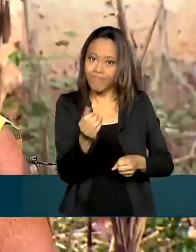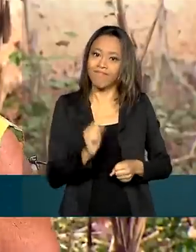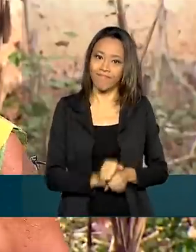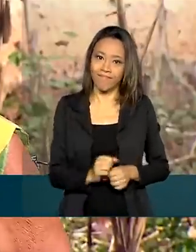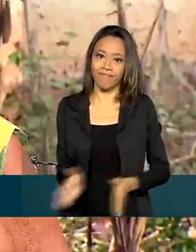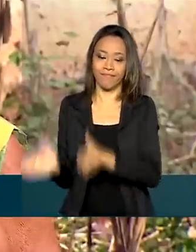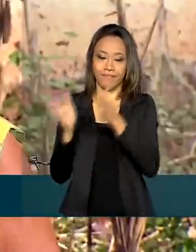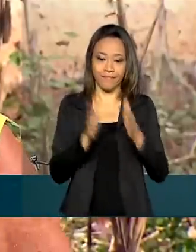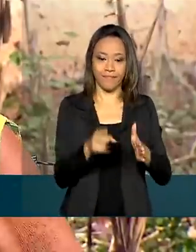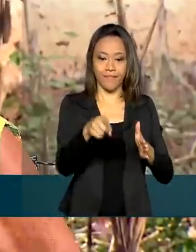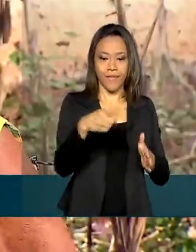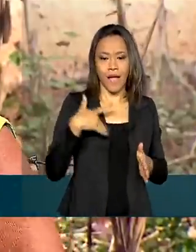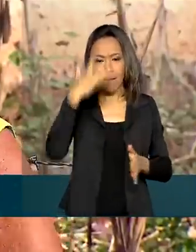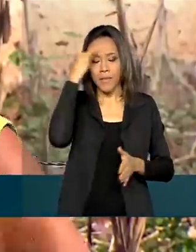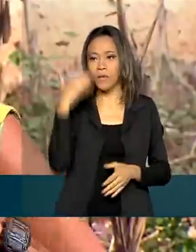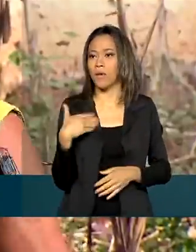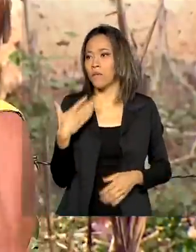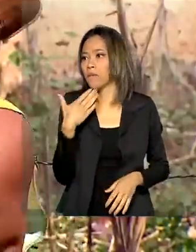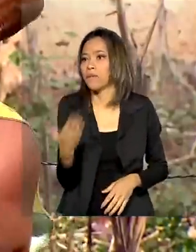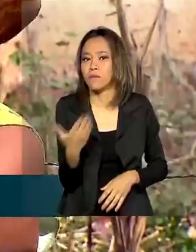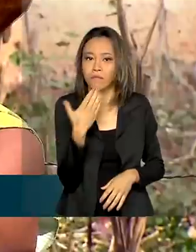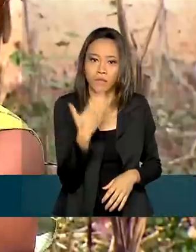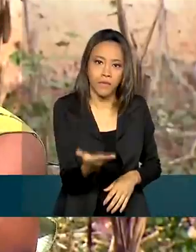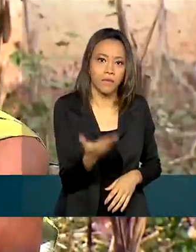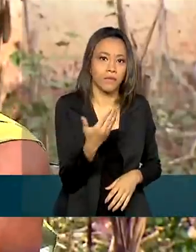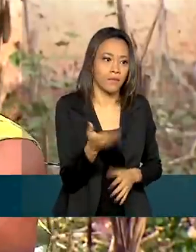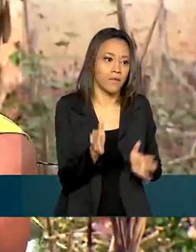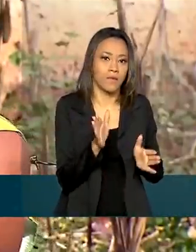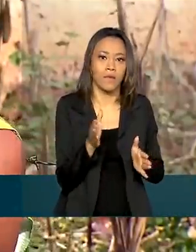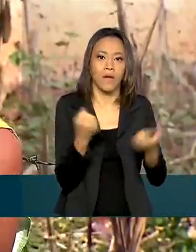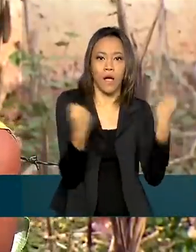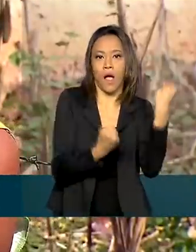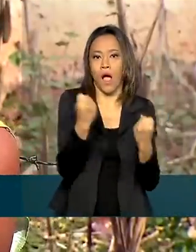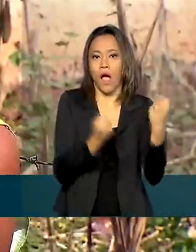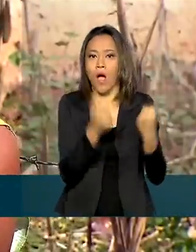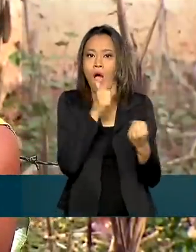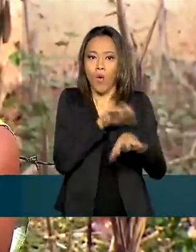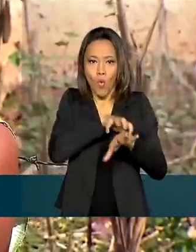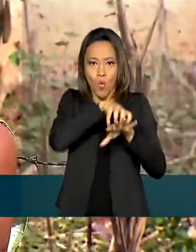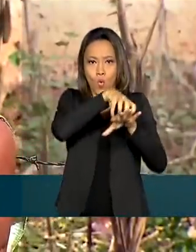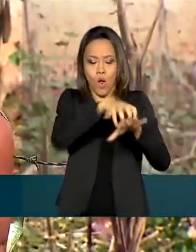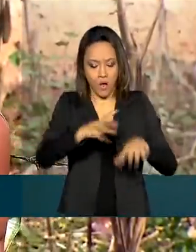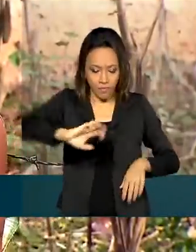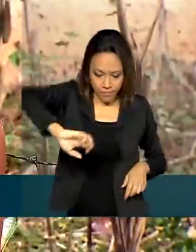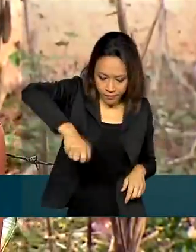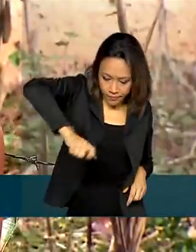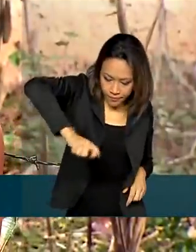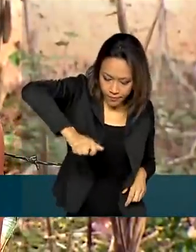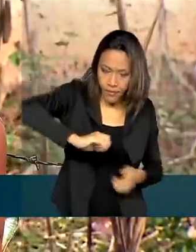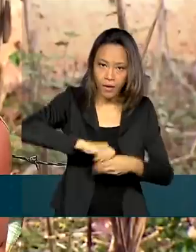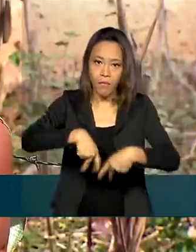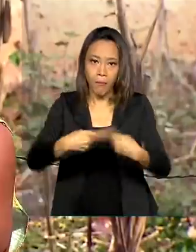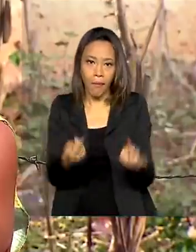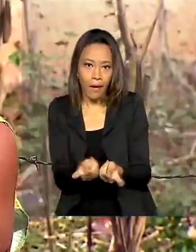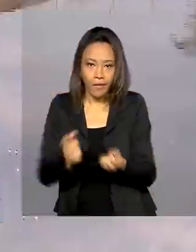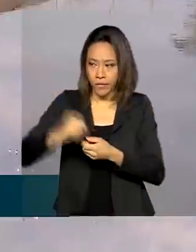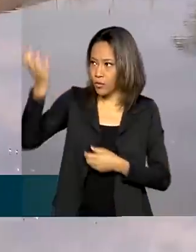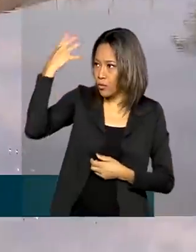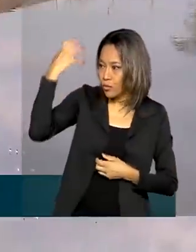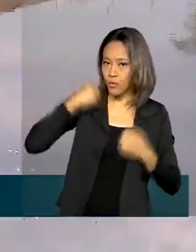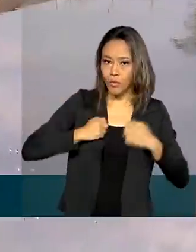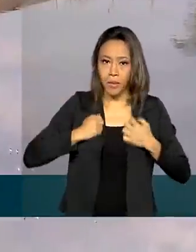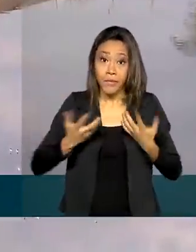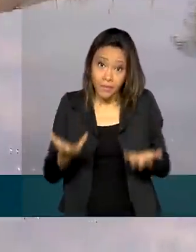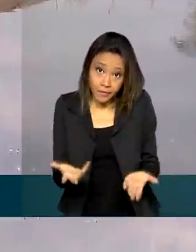Por causa que a pessoa não ia andar pedindo pipa d'água. E chegando em casa só ia abrir a torneira para lavar um prato, lavar um pão, tomar um banho.